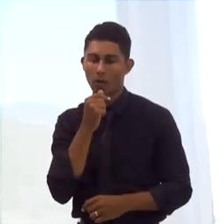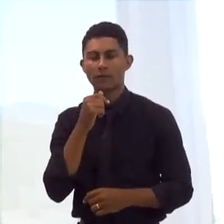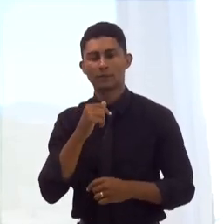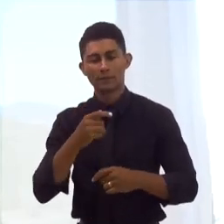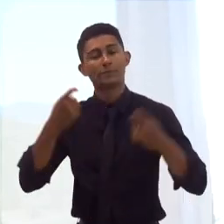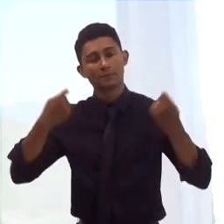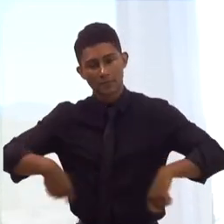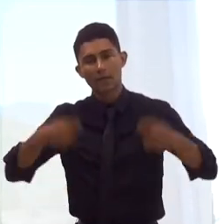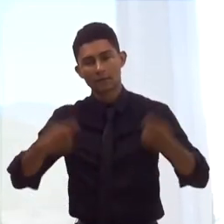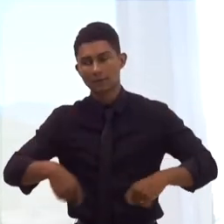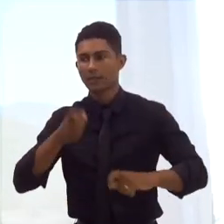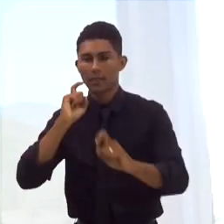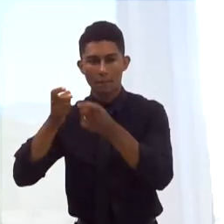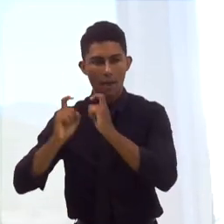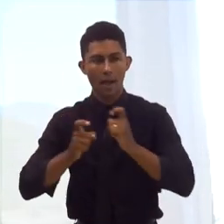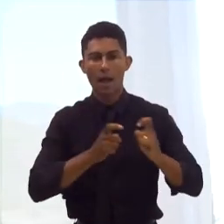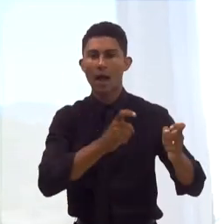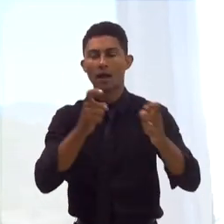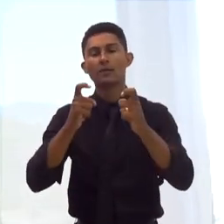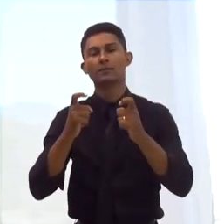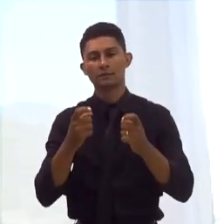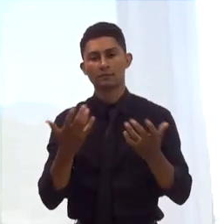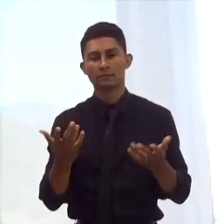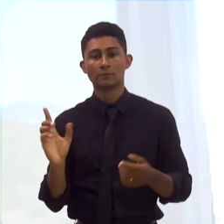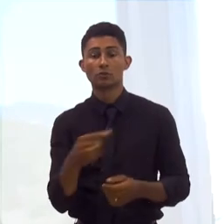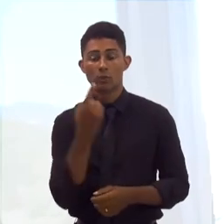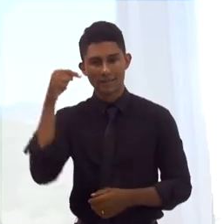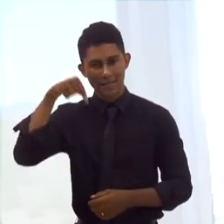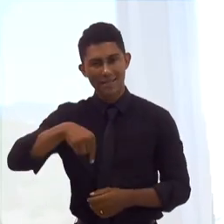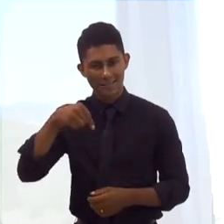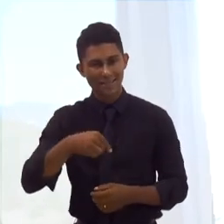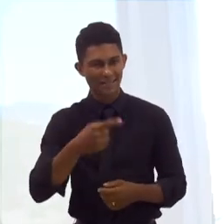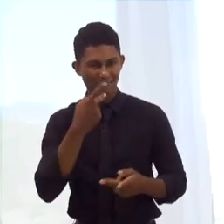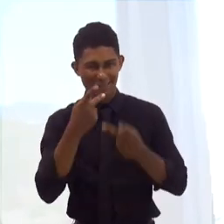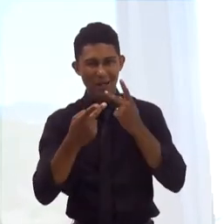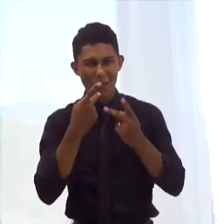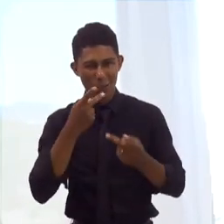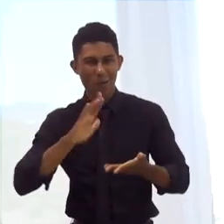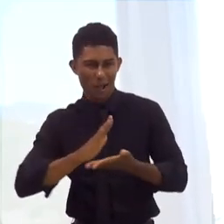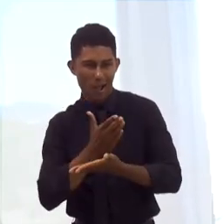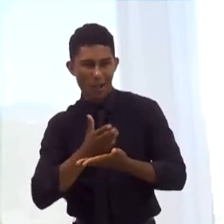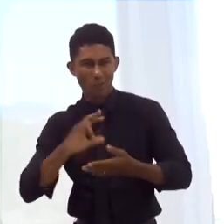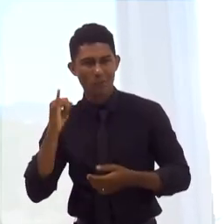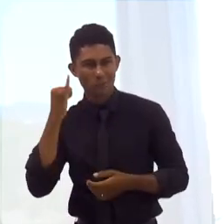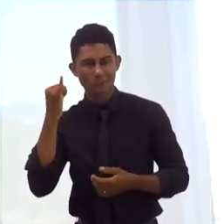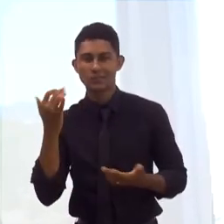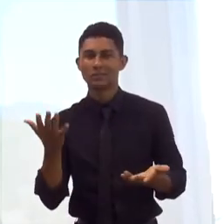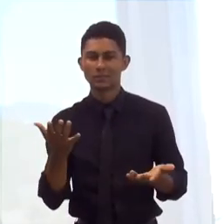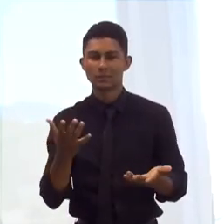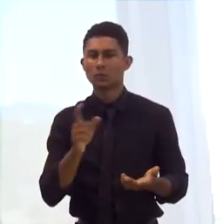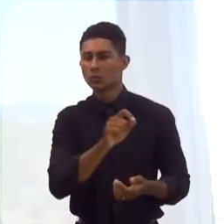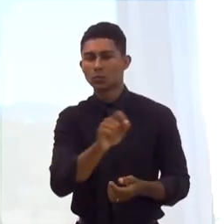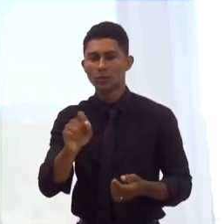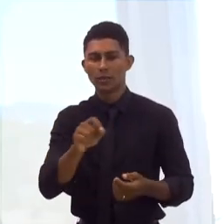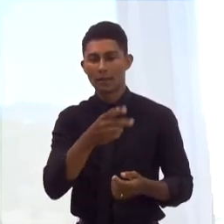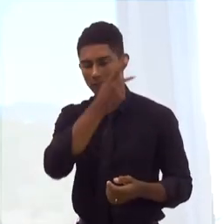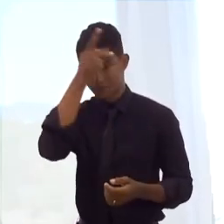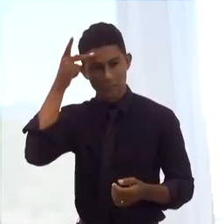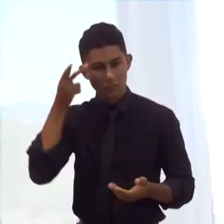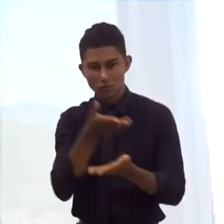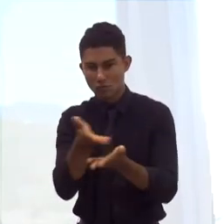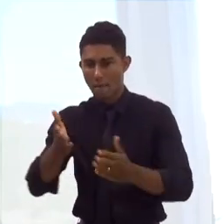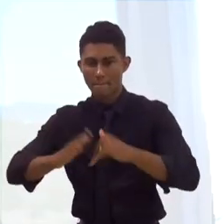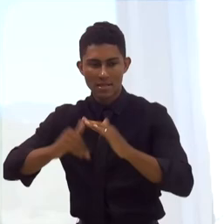debate, que há várias frentes que precisam ser avaliadas. Citamos aqui algumas delas hoje na nossa conversa, ambiental, capacitação